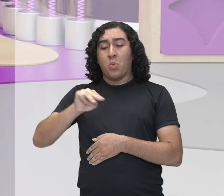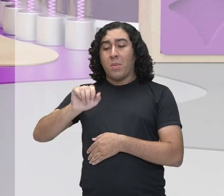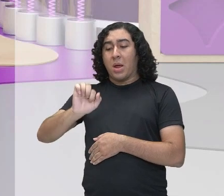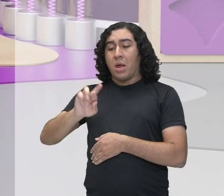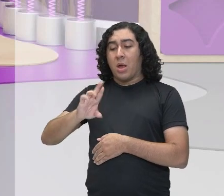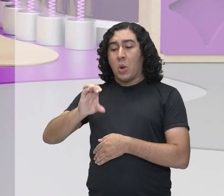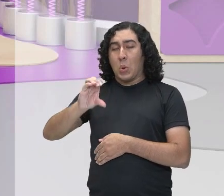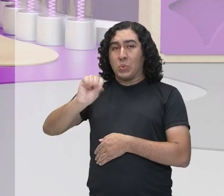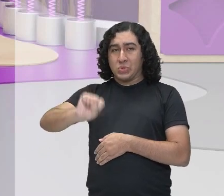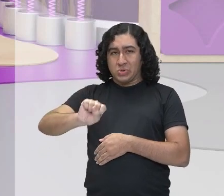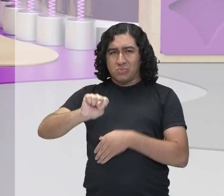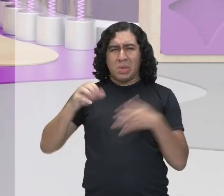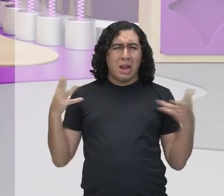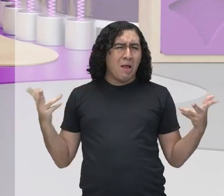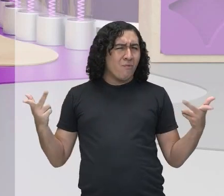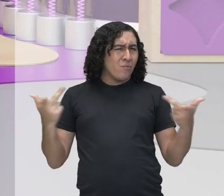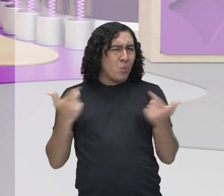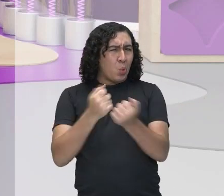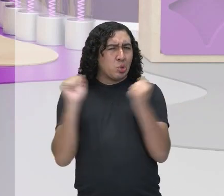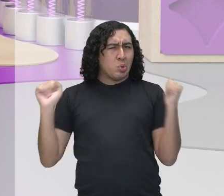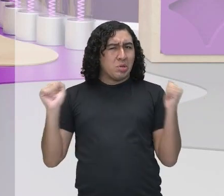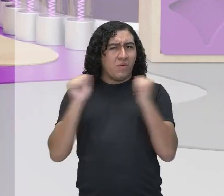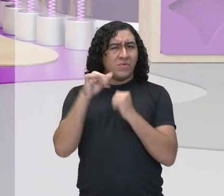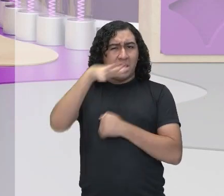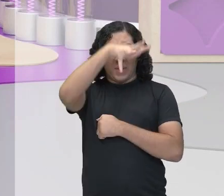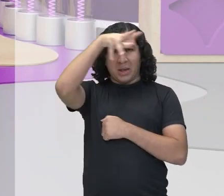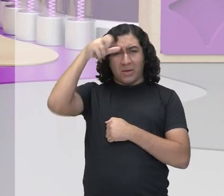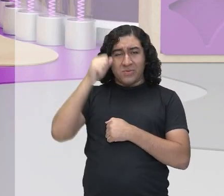né? O melhor personal trainer aqui de Manaus,